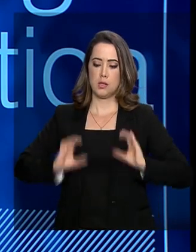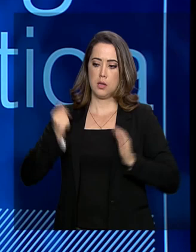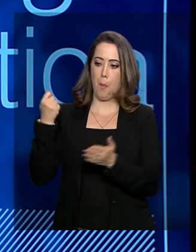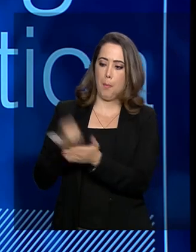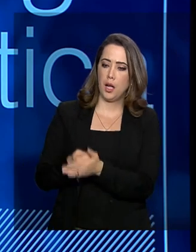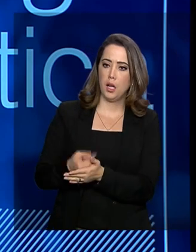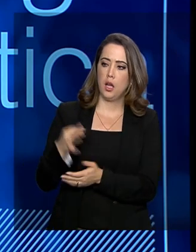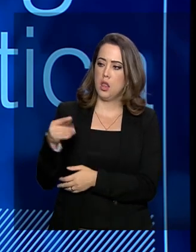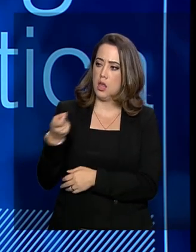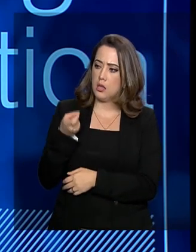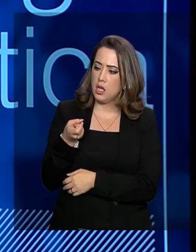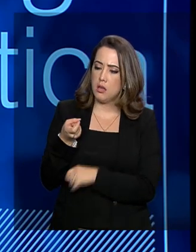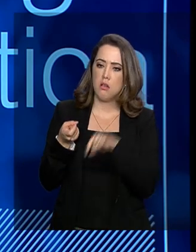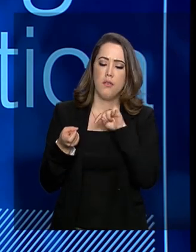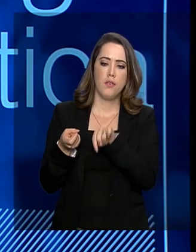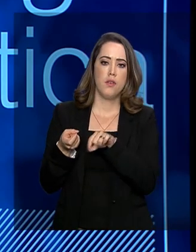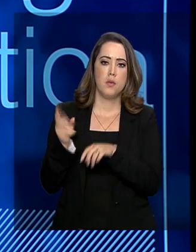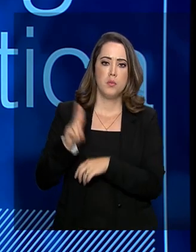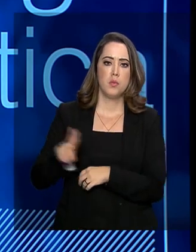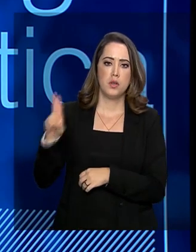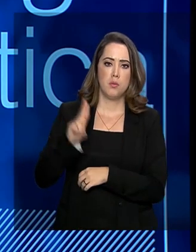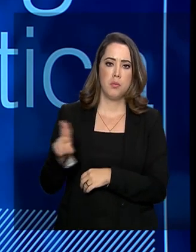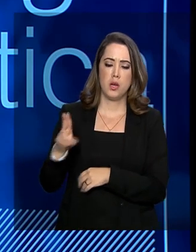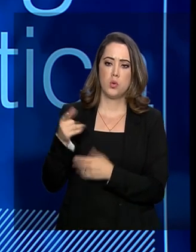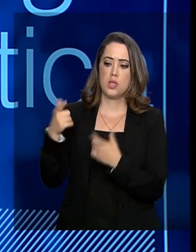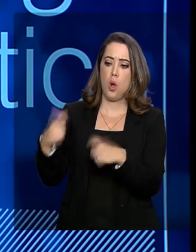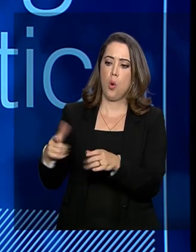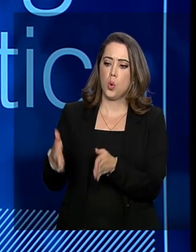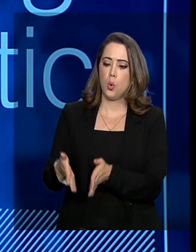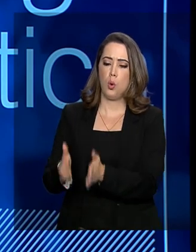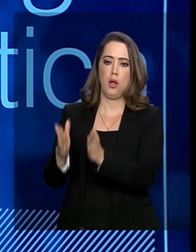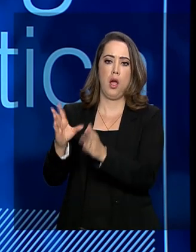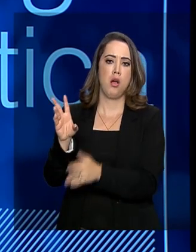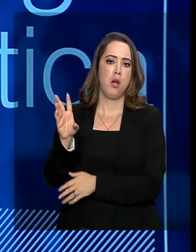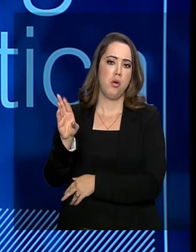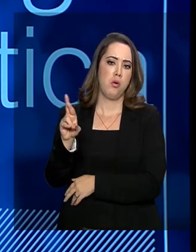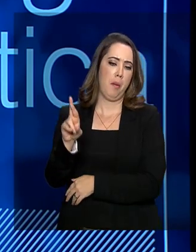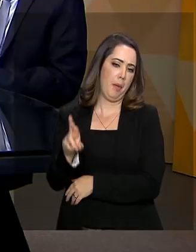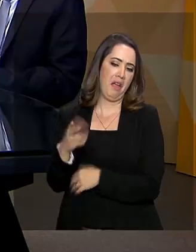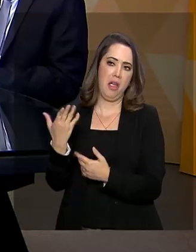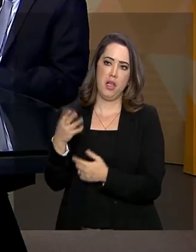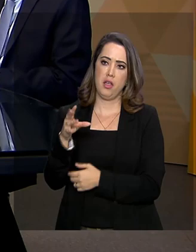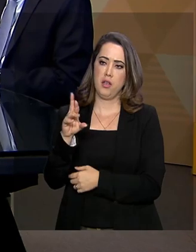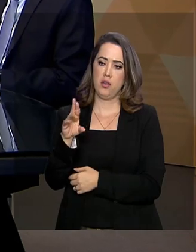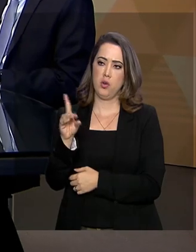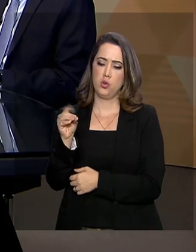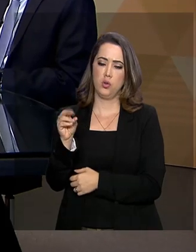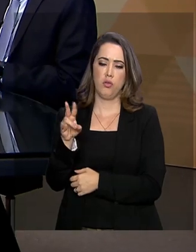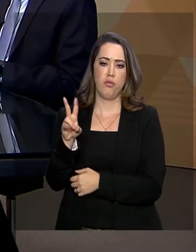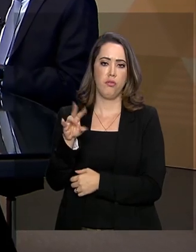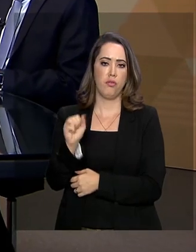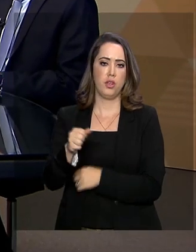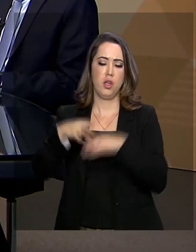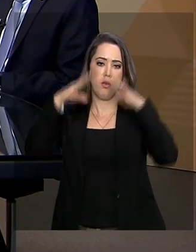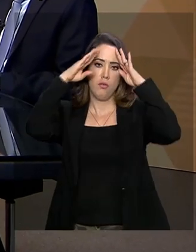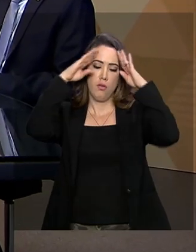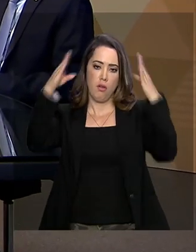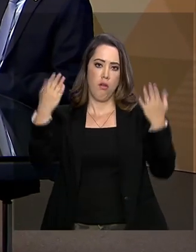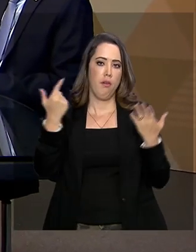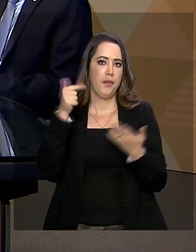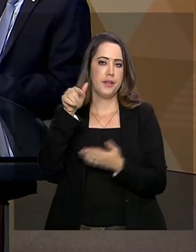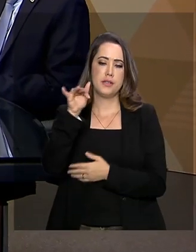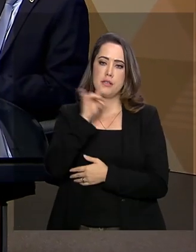tarifa para utilizar a concessão, seja a rodovia ou algum outro, o aeroporto, por exemplo. Viracopos em Campinas?